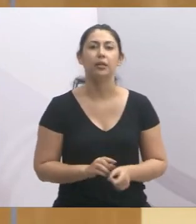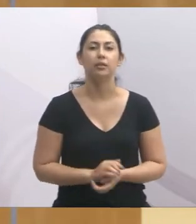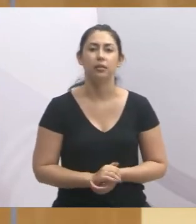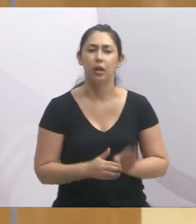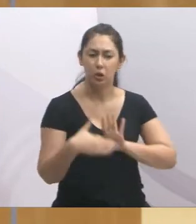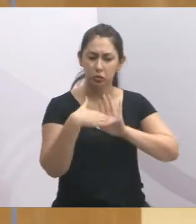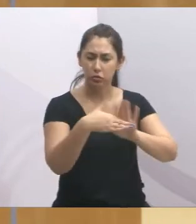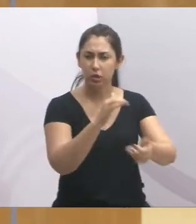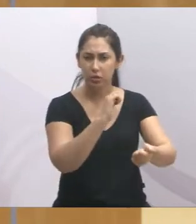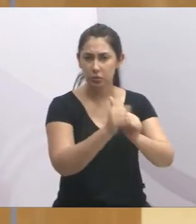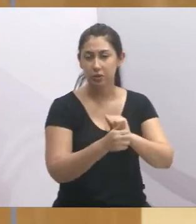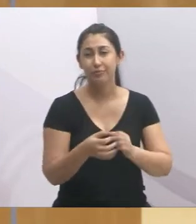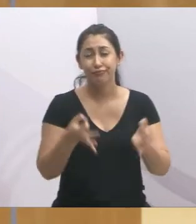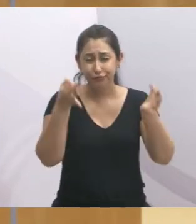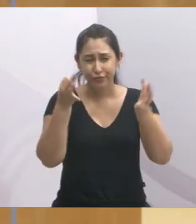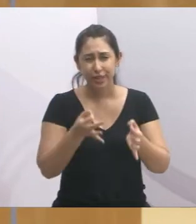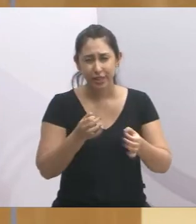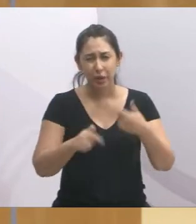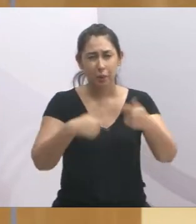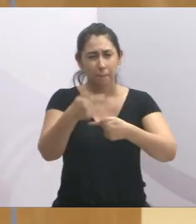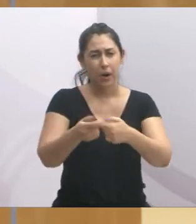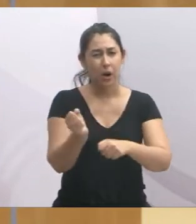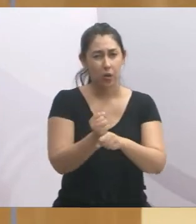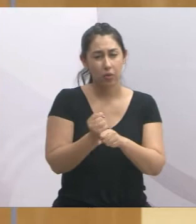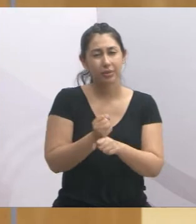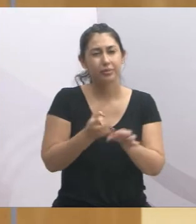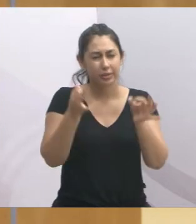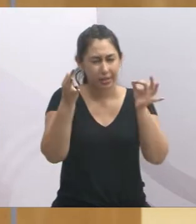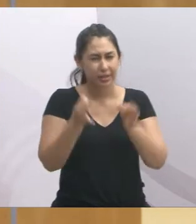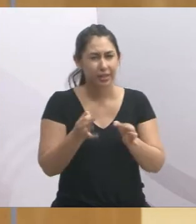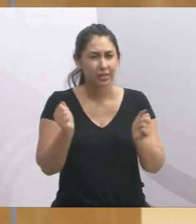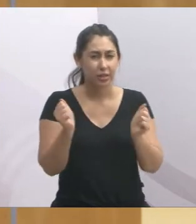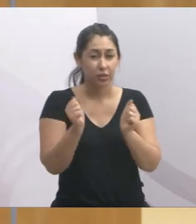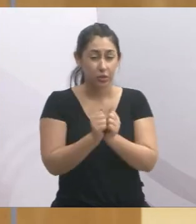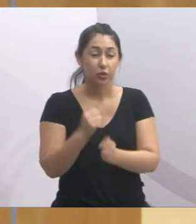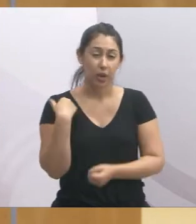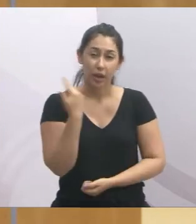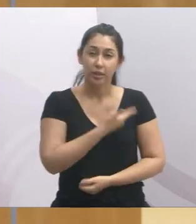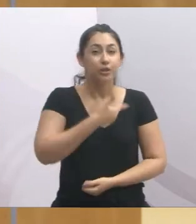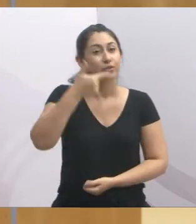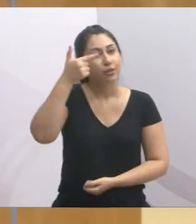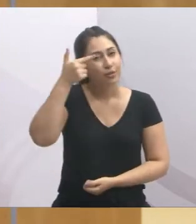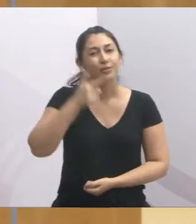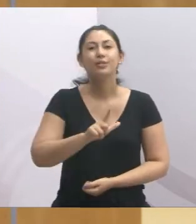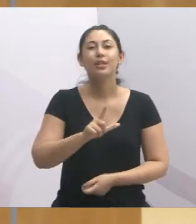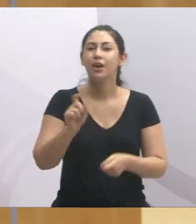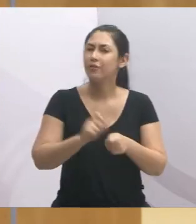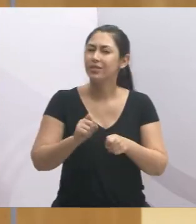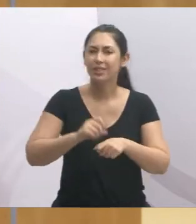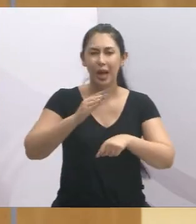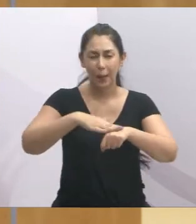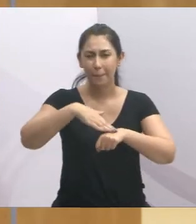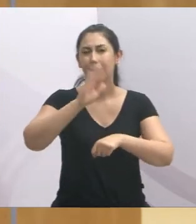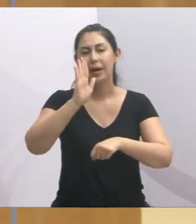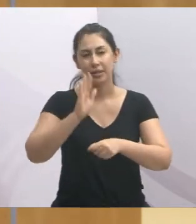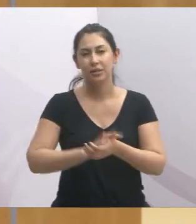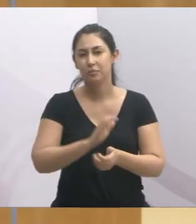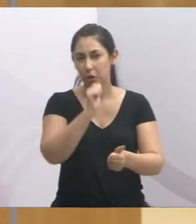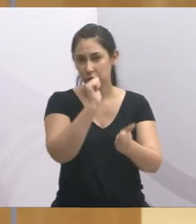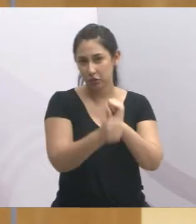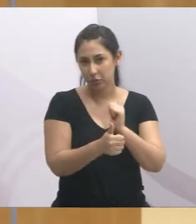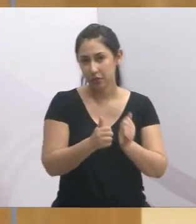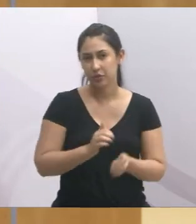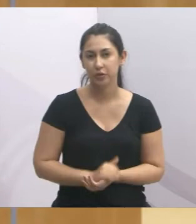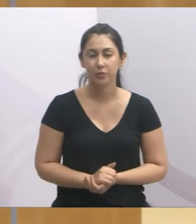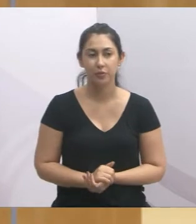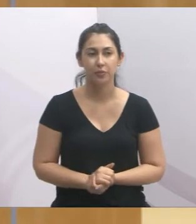cidade. Tenho certeza, Osíris, que o ano que vem, com certeza, em conjunto, a gente vai conseguir fazer muito mais para o esporte na nossa